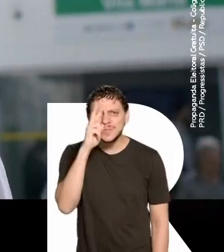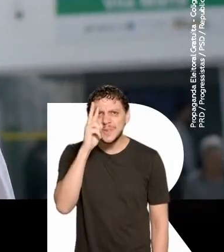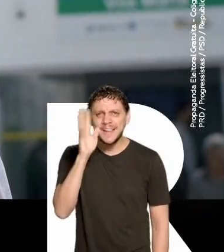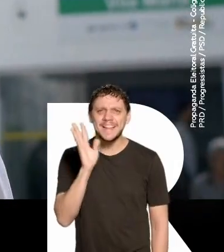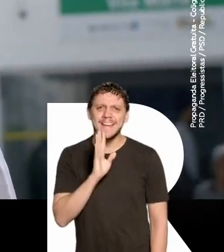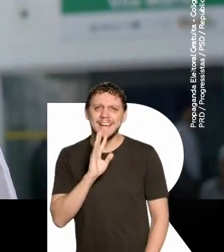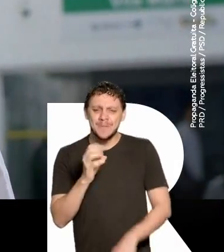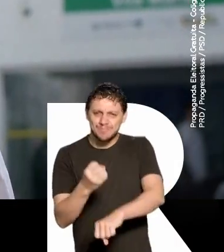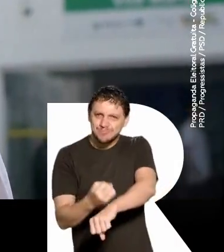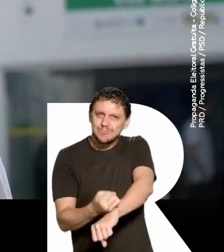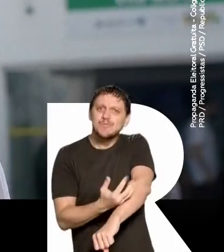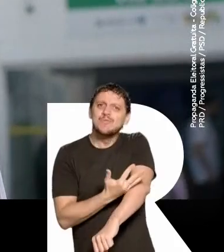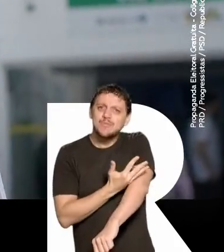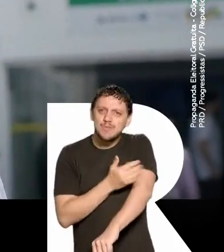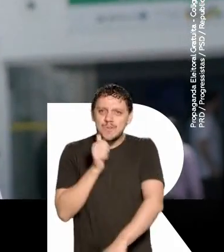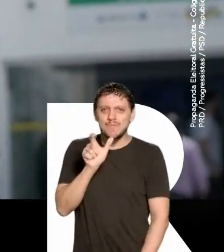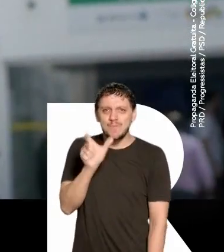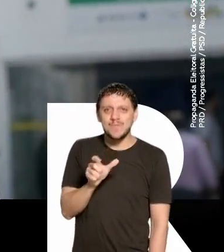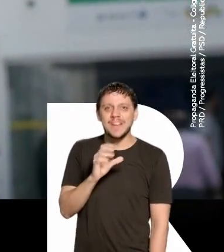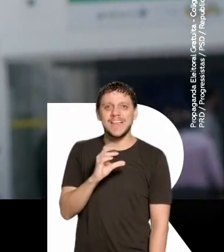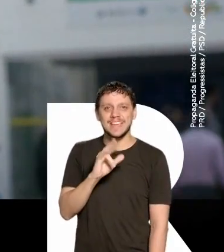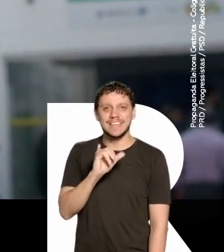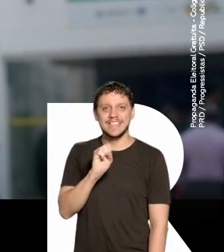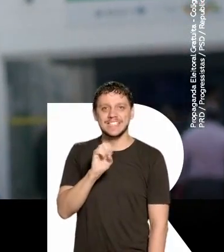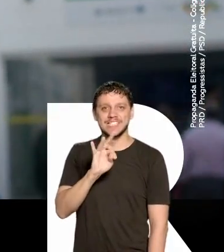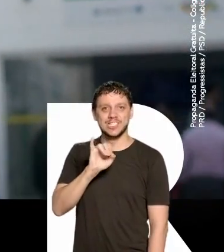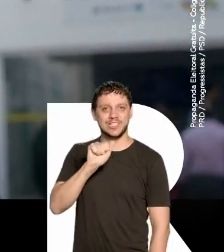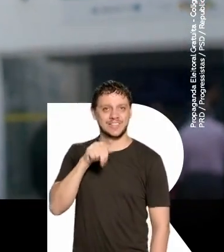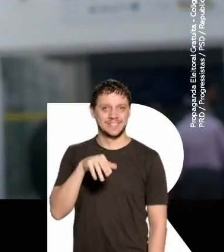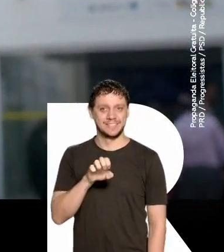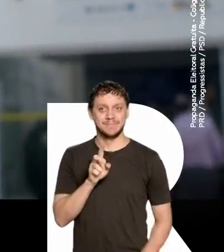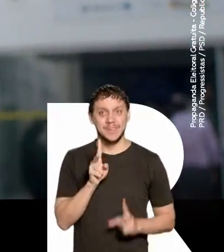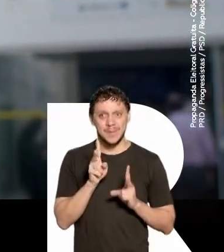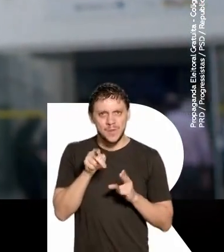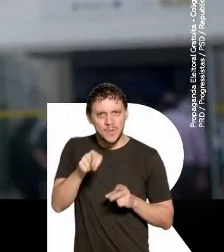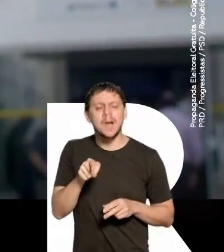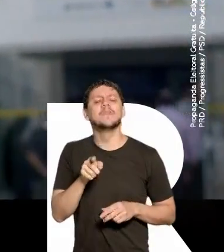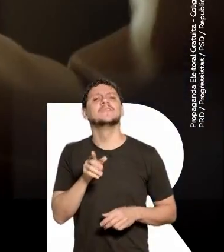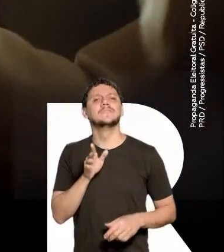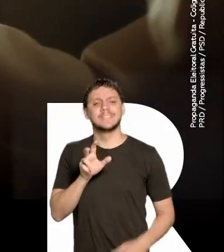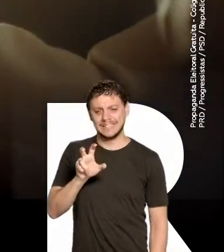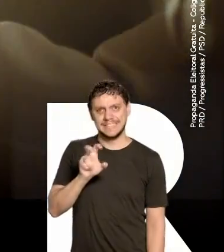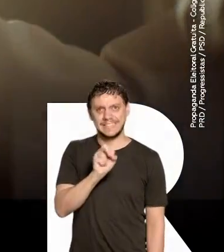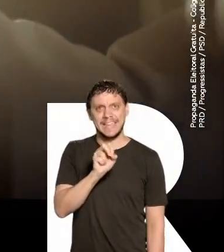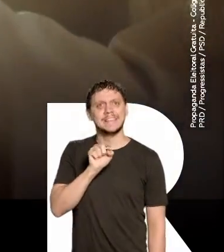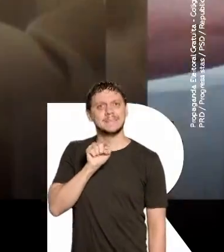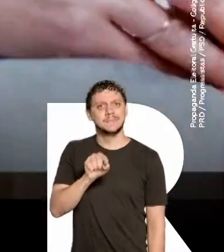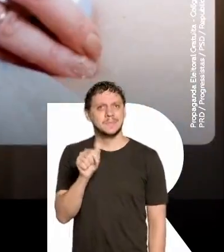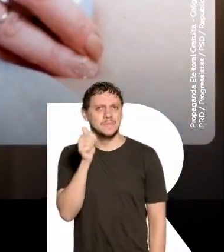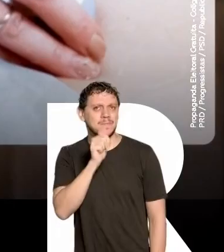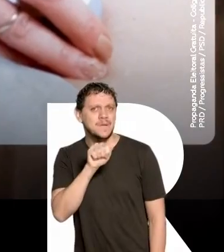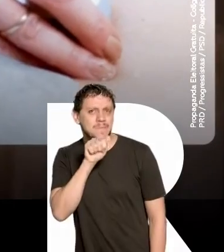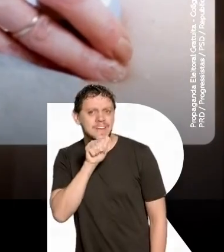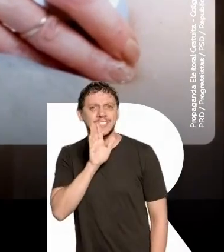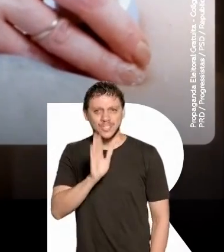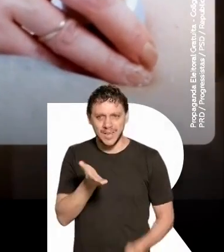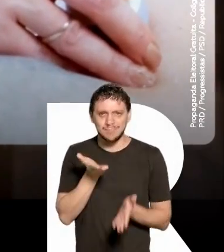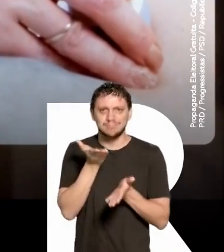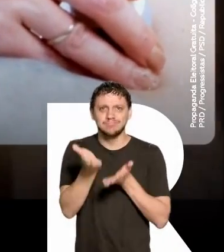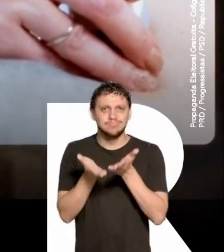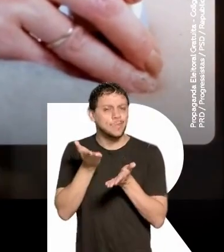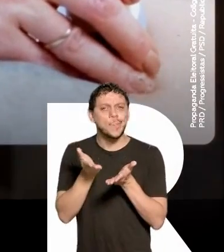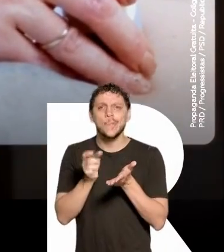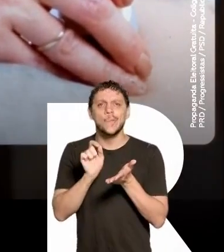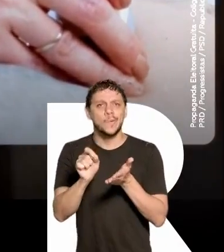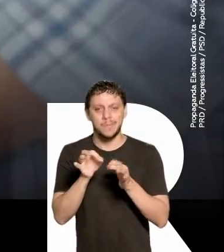Vocês viram que história legal, emocionante essa da Cristiane? Igual a Cristiane, mais de meio milhão de mamães já